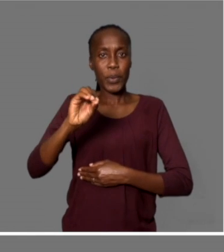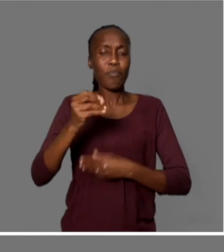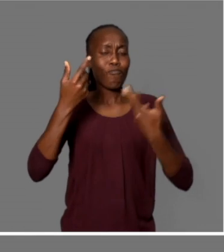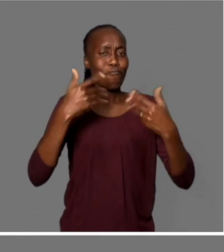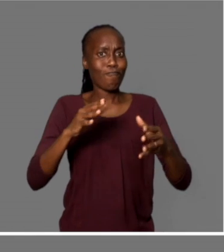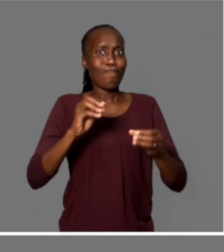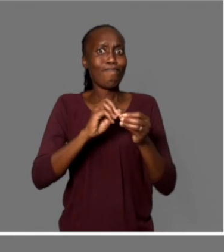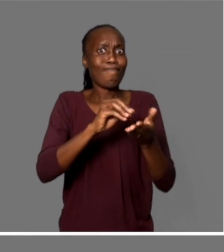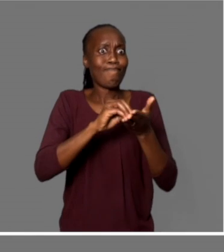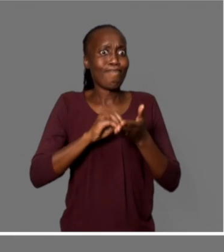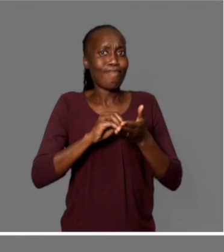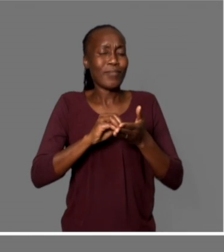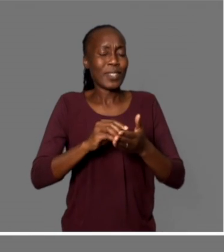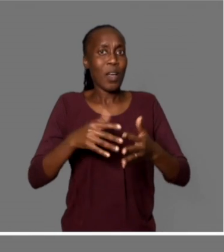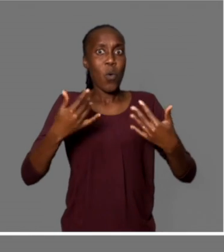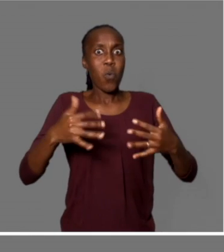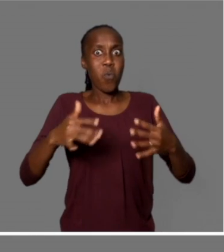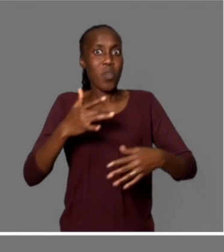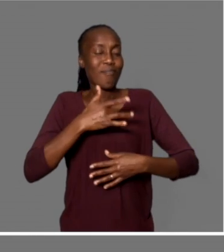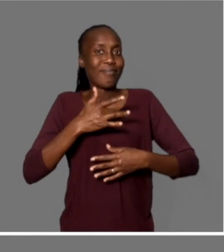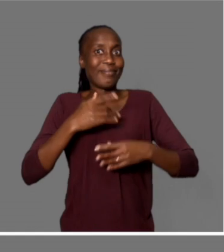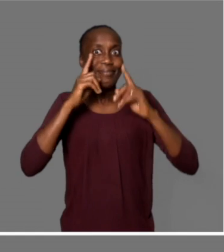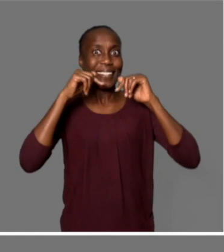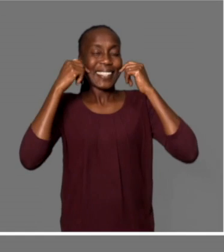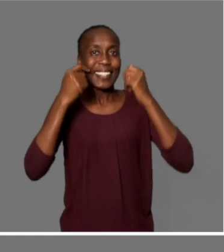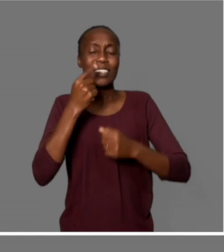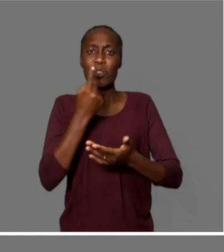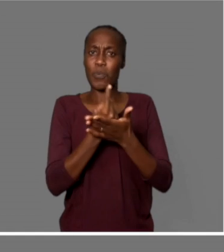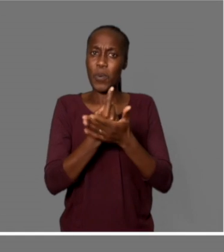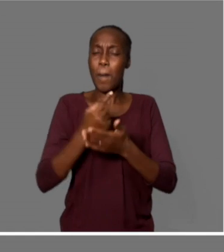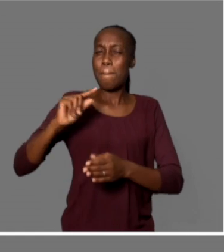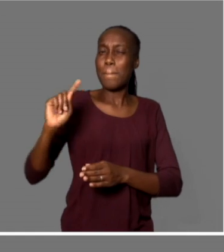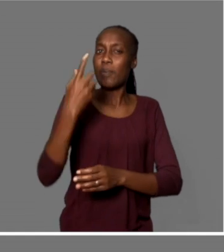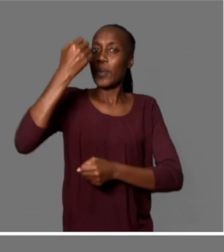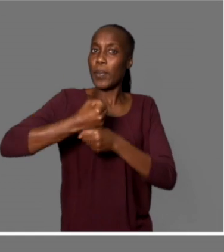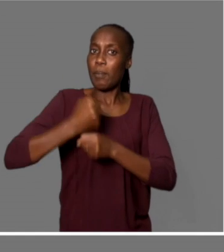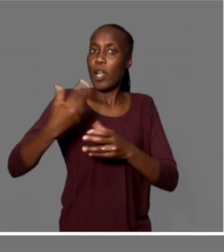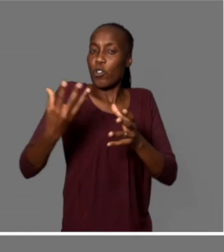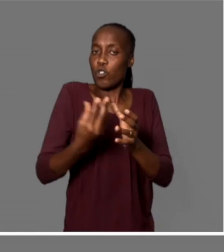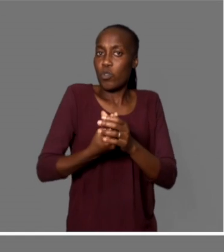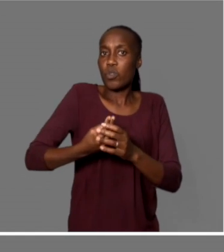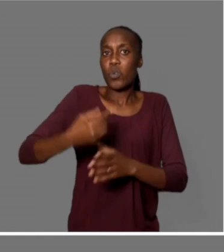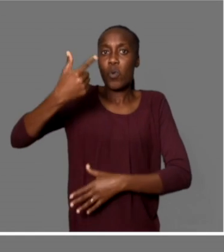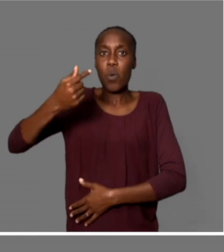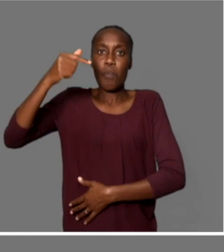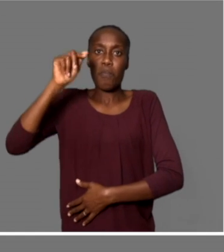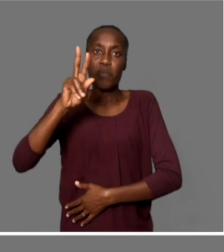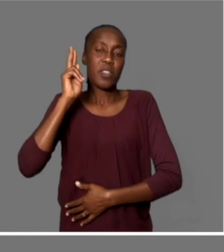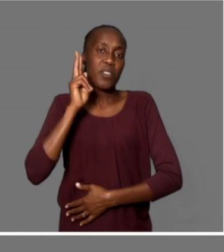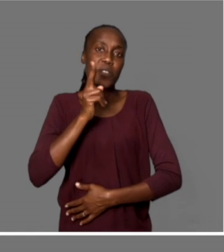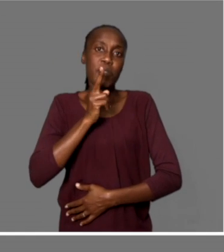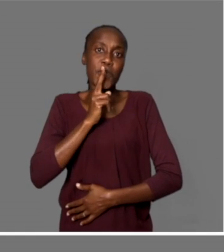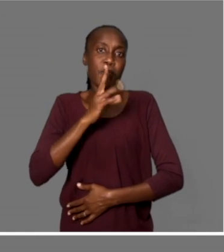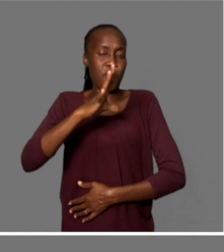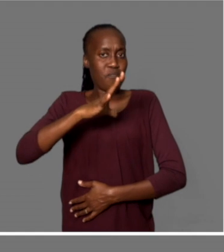é um caso que acolhemos com muita satisfação. Então, é gratificante saber que o primeiro trabalho que fizemos juntamente com a TV